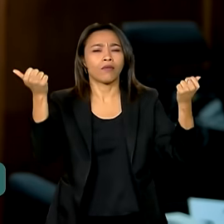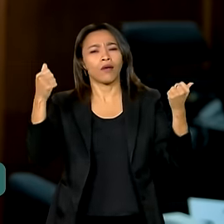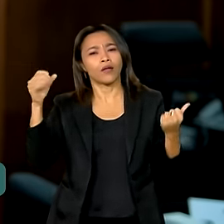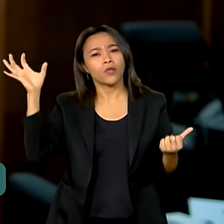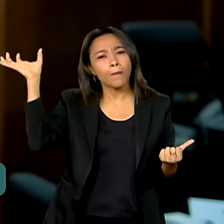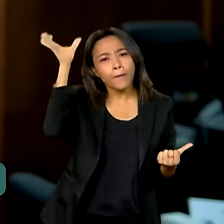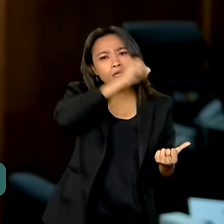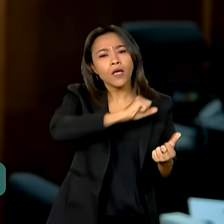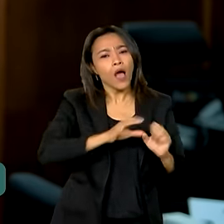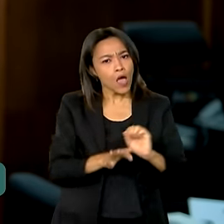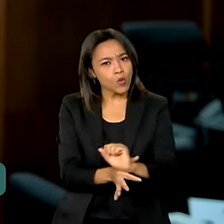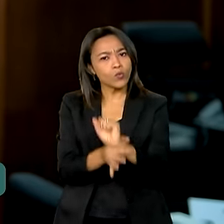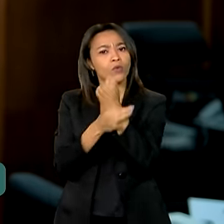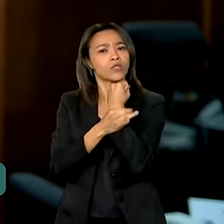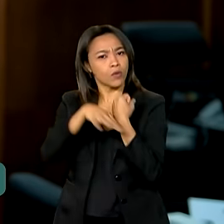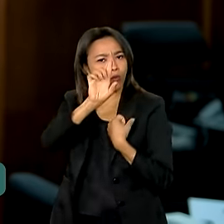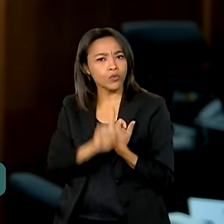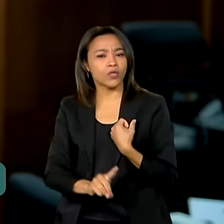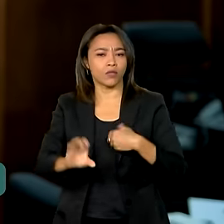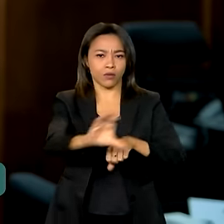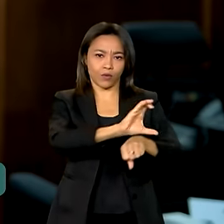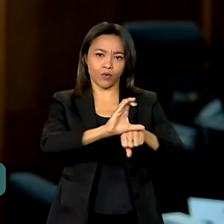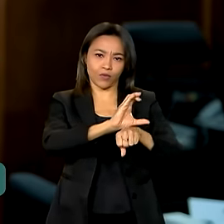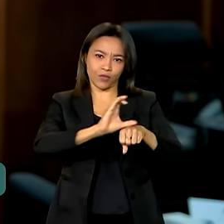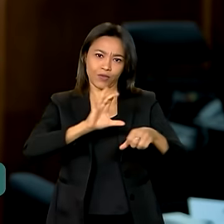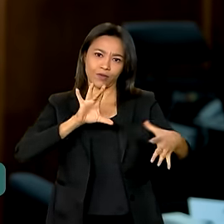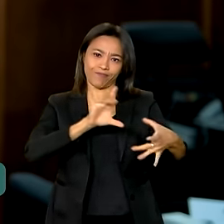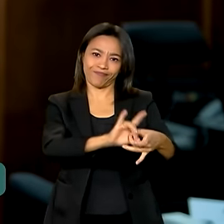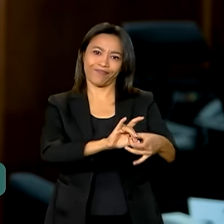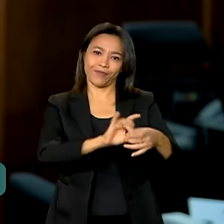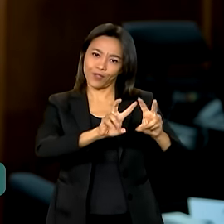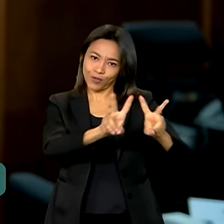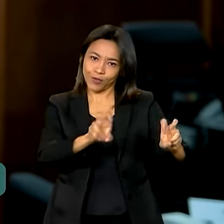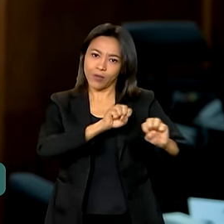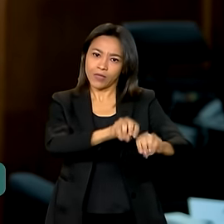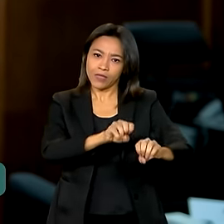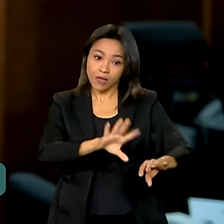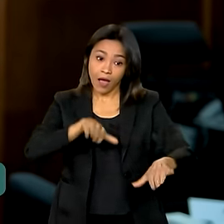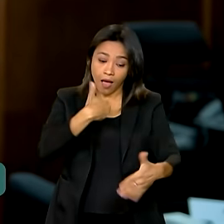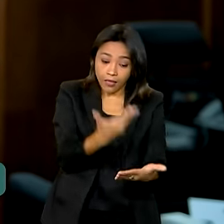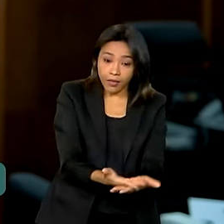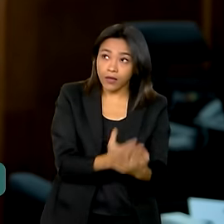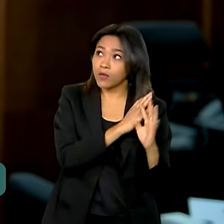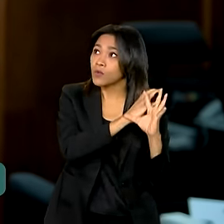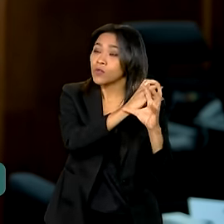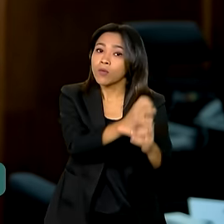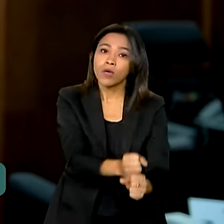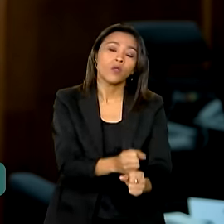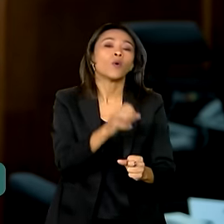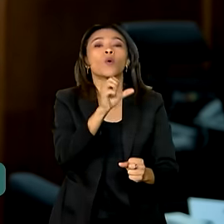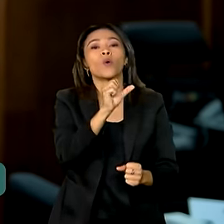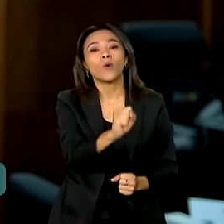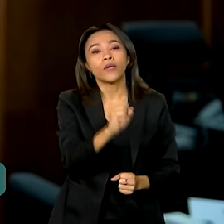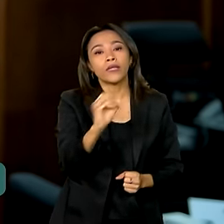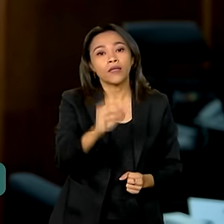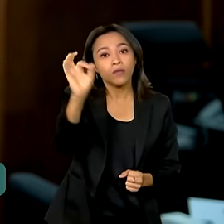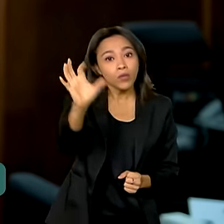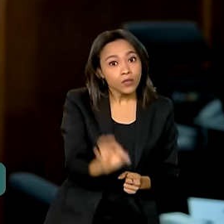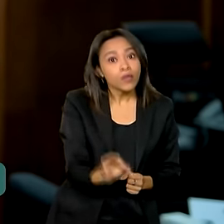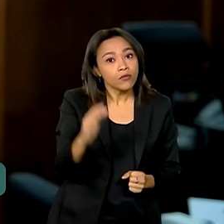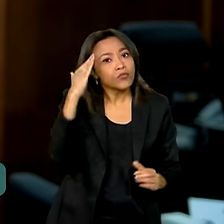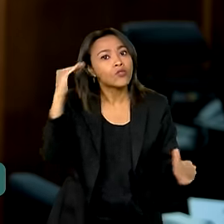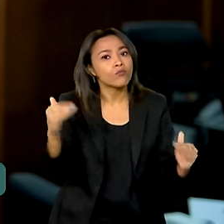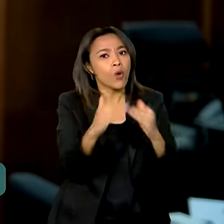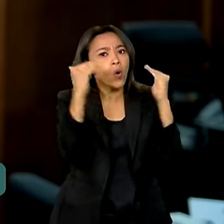constitucional à educação. Até aqui, já temos 80% de adesão das redes de ensino à nossa